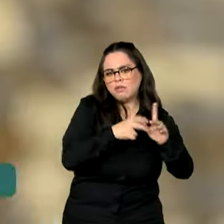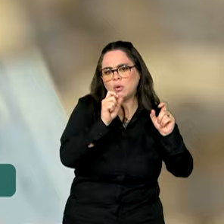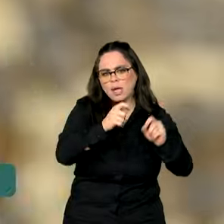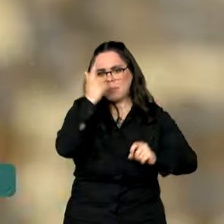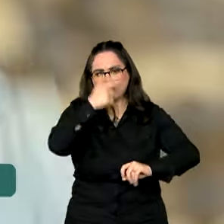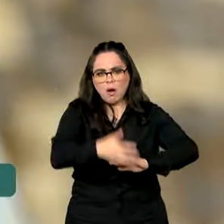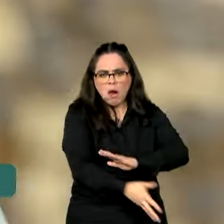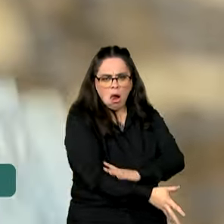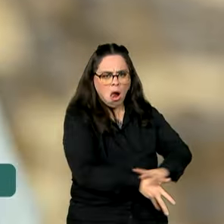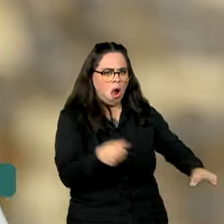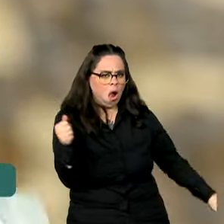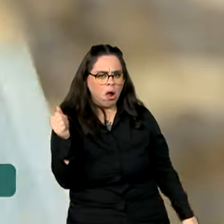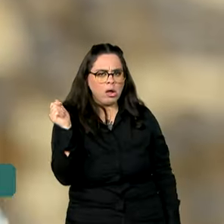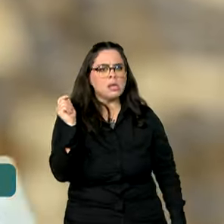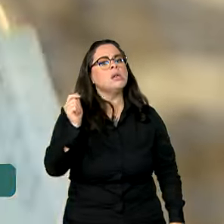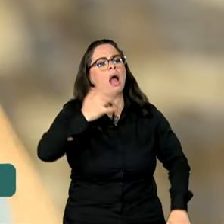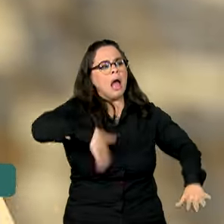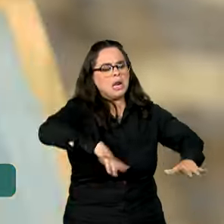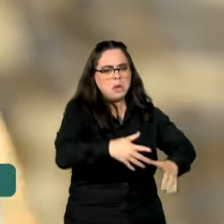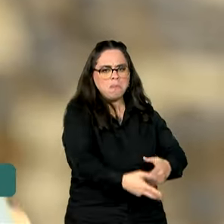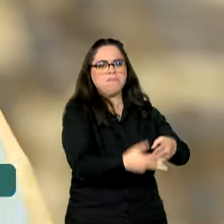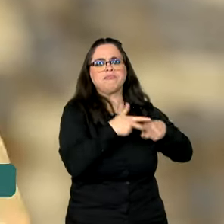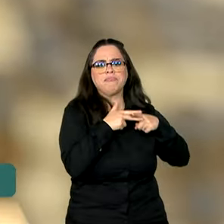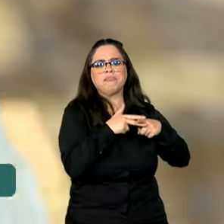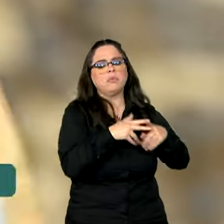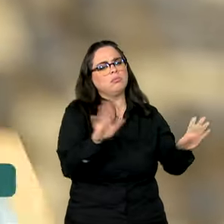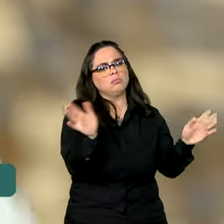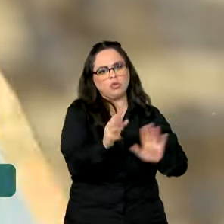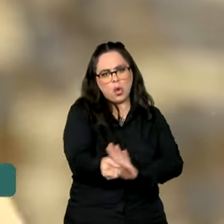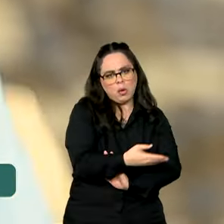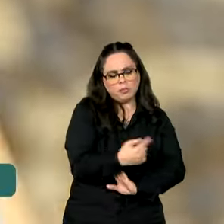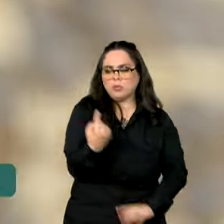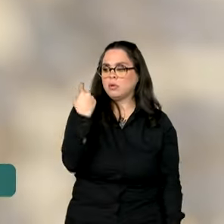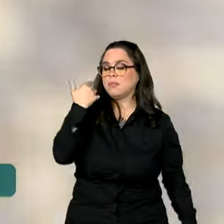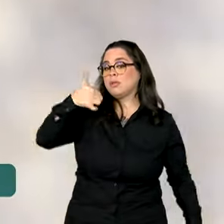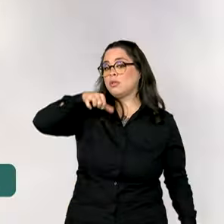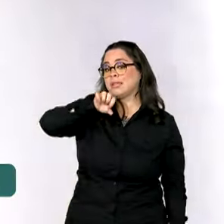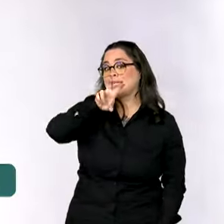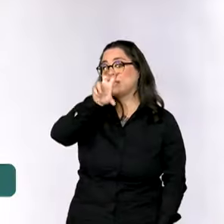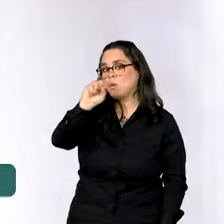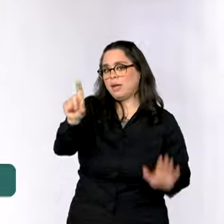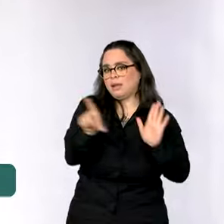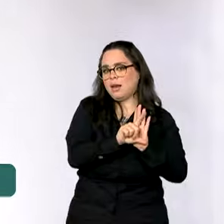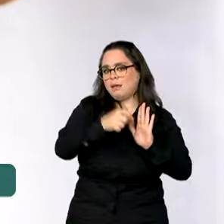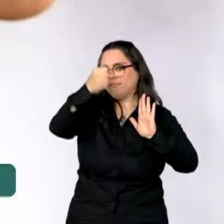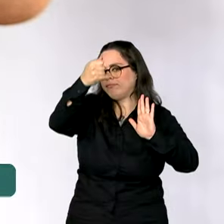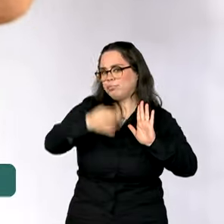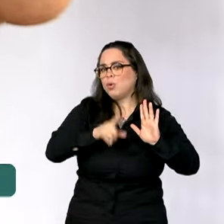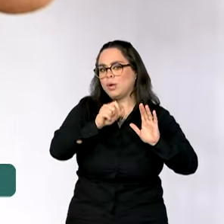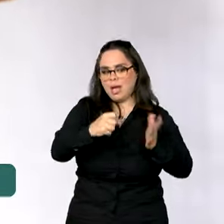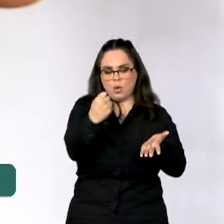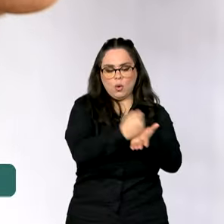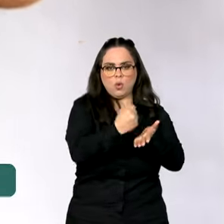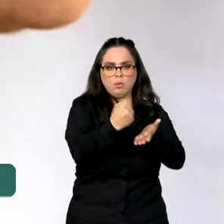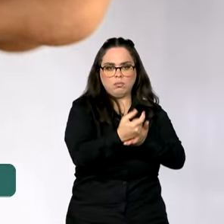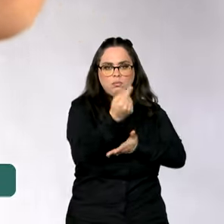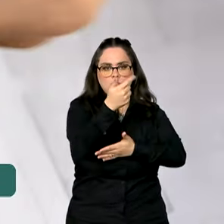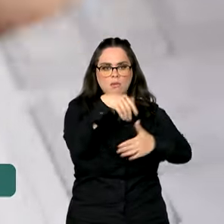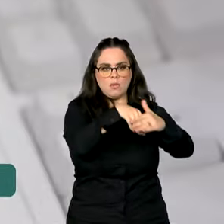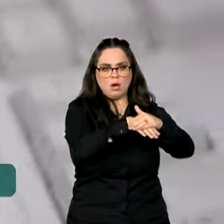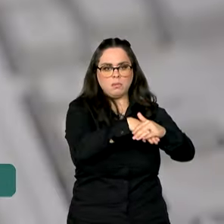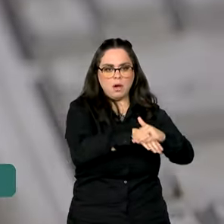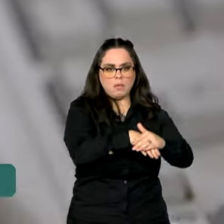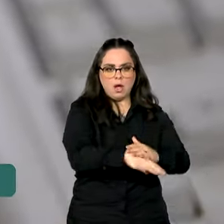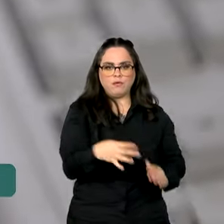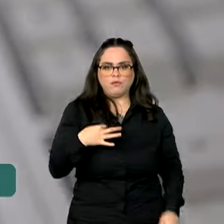confisco e nem é novidade. Uma lei da década de 1950 define que contratos de depósito regular